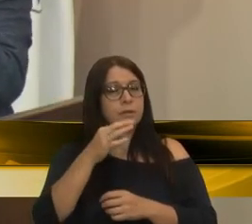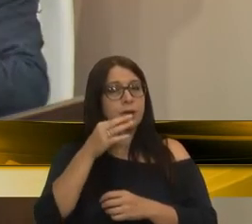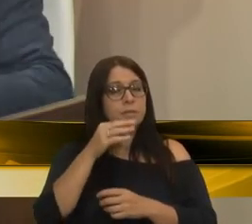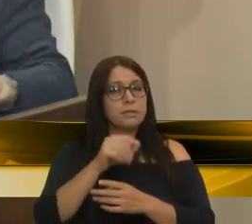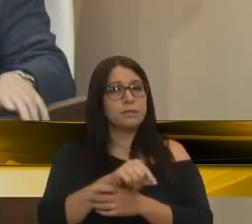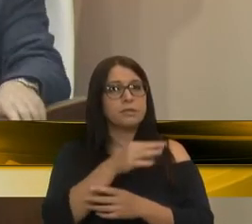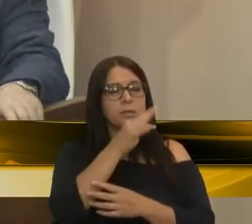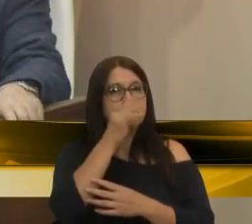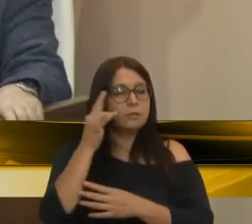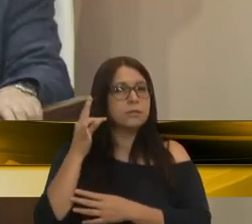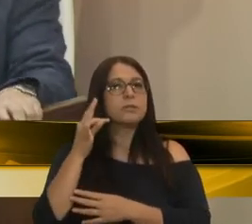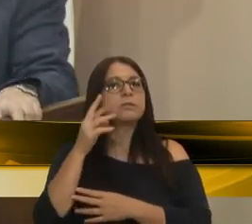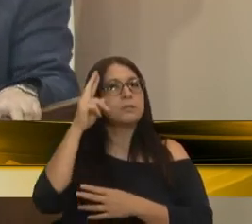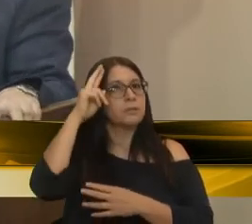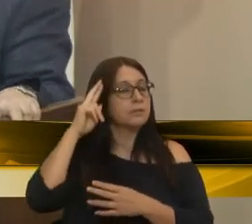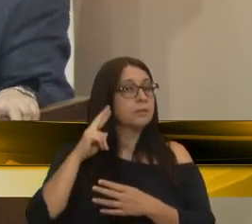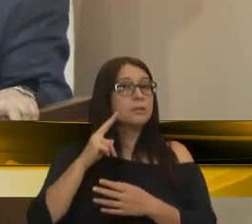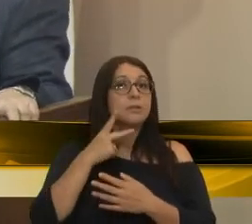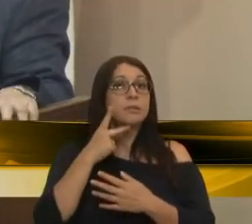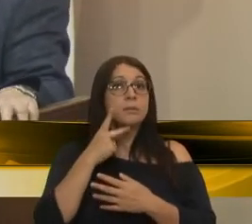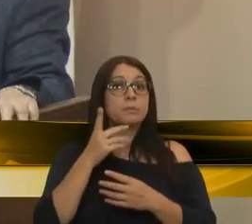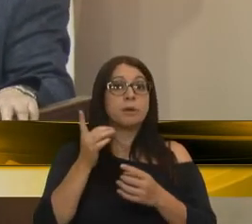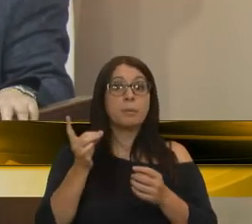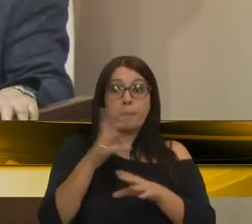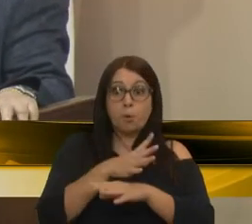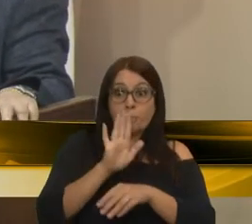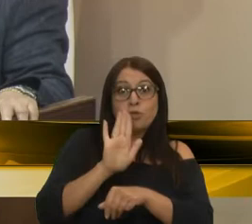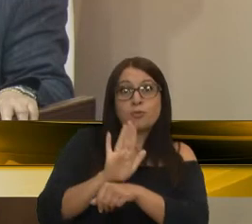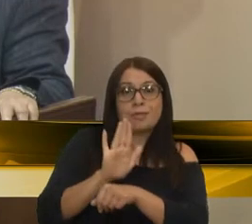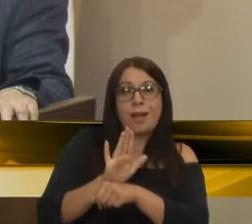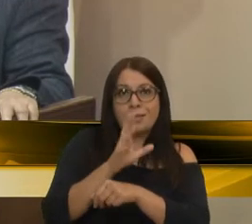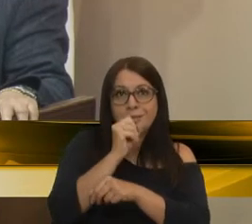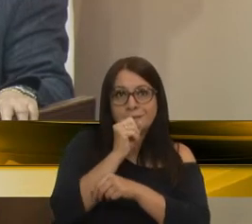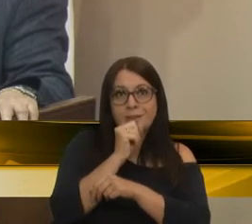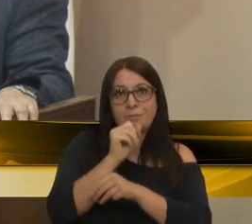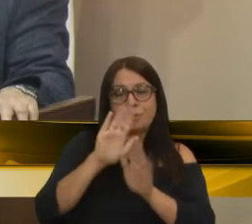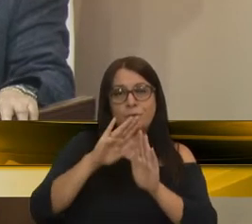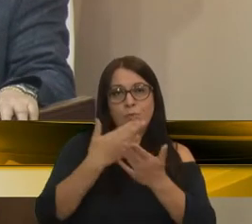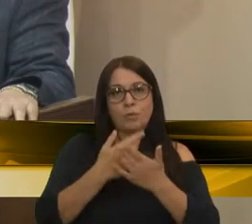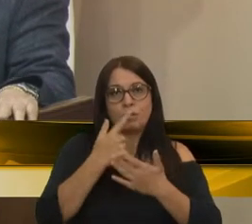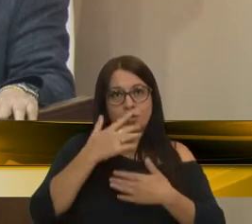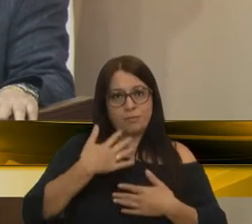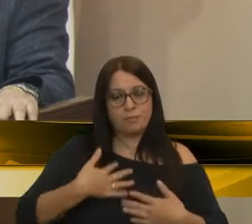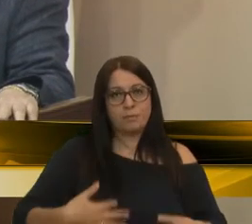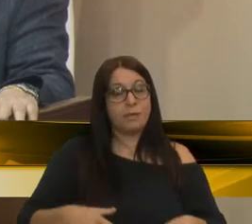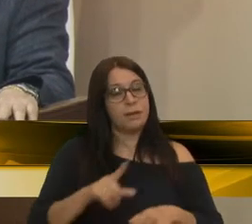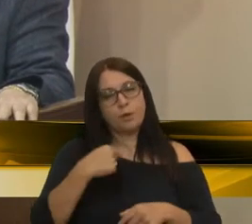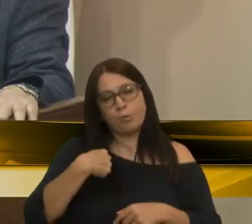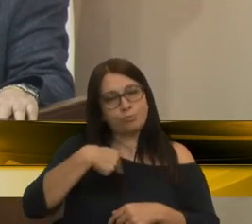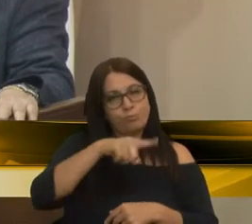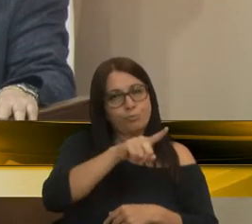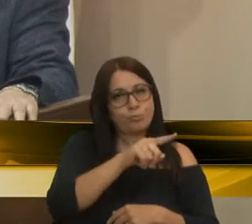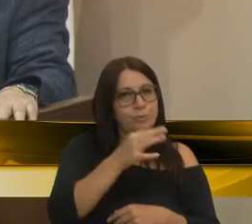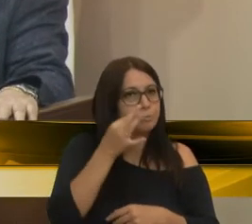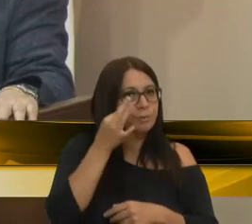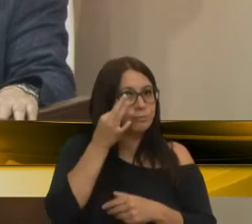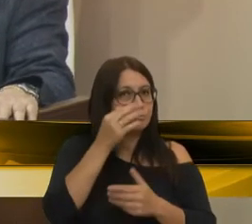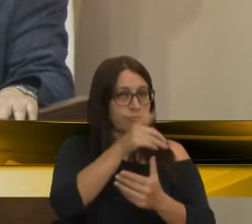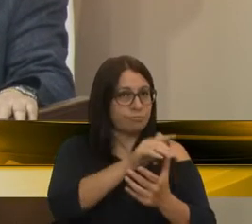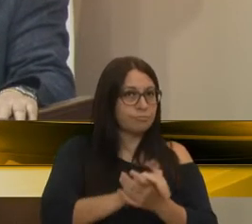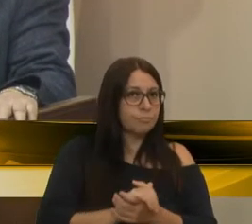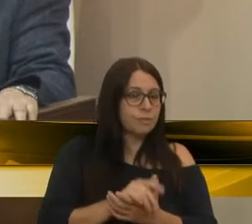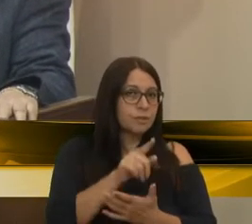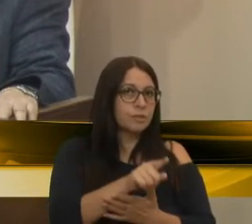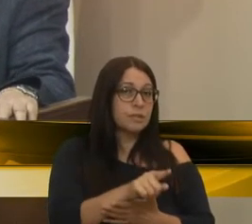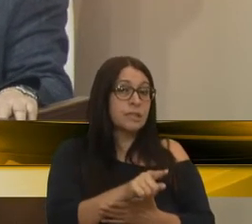pela disposição de sábado estarem lá no Cristóvão de Mendonça, não pude estar lá presente, sou um